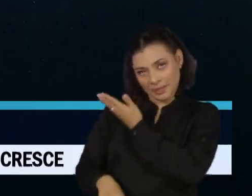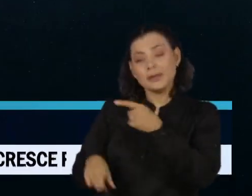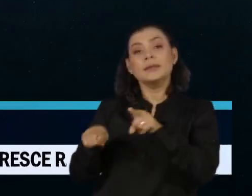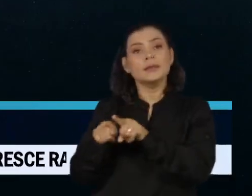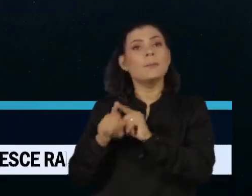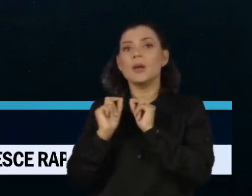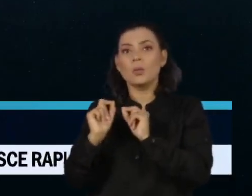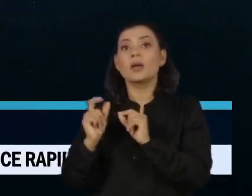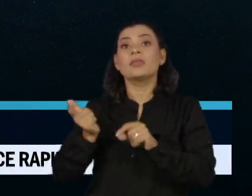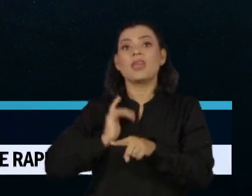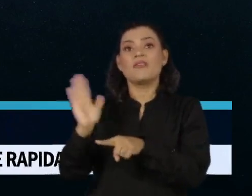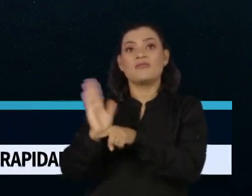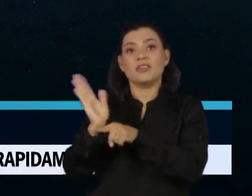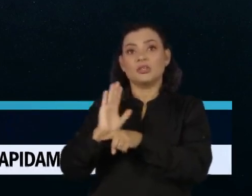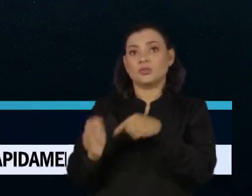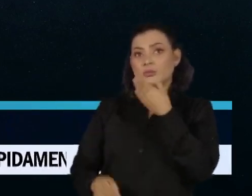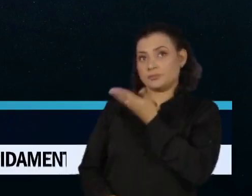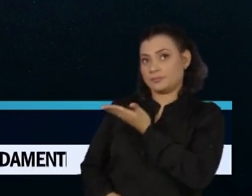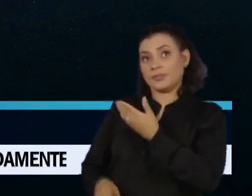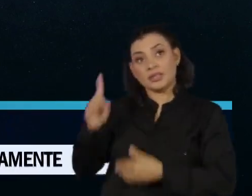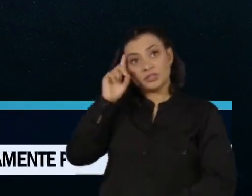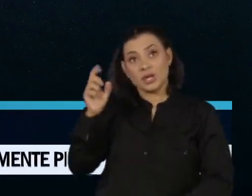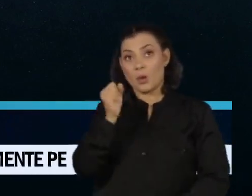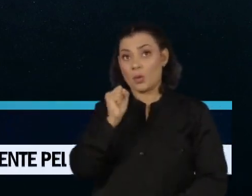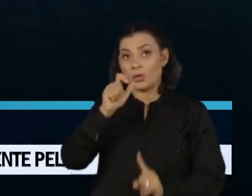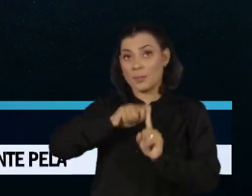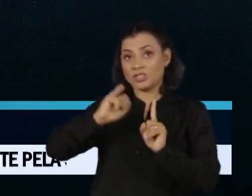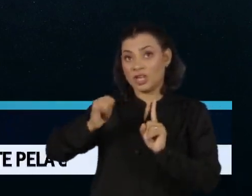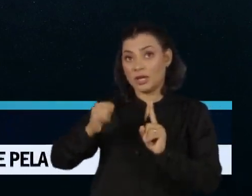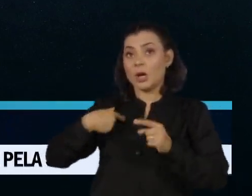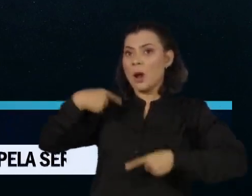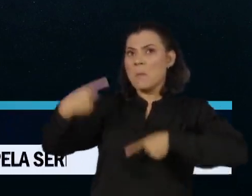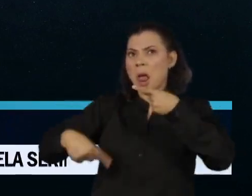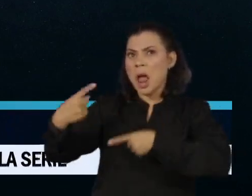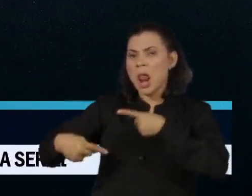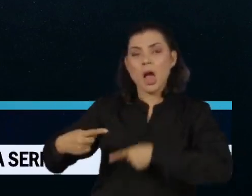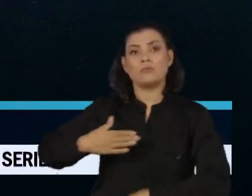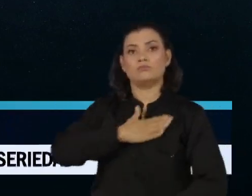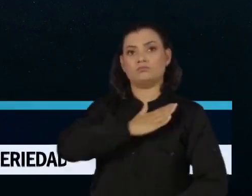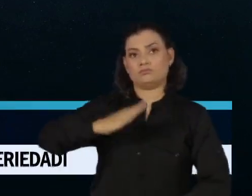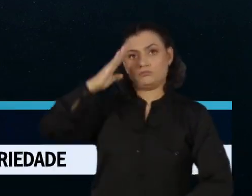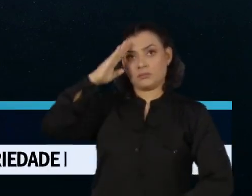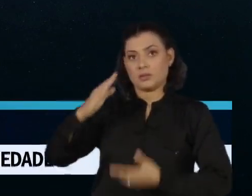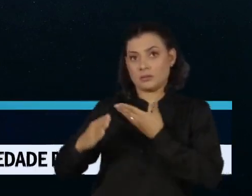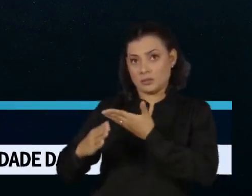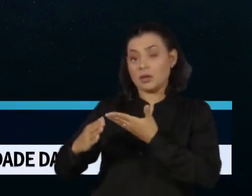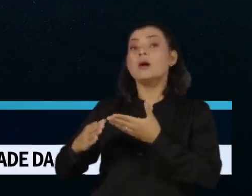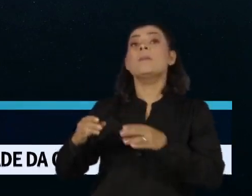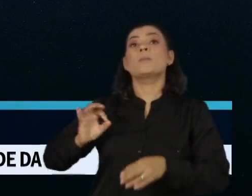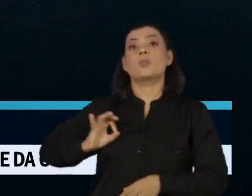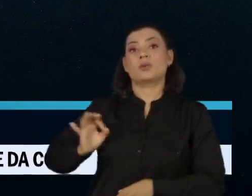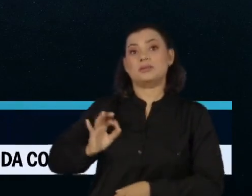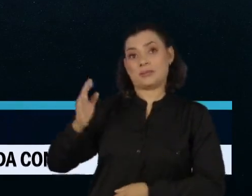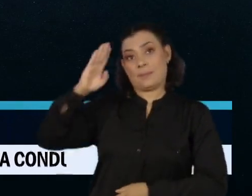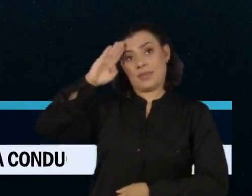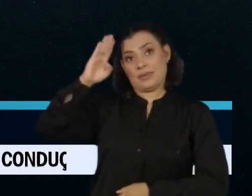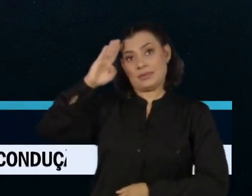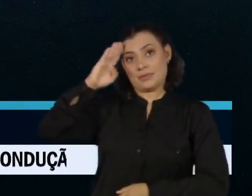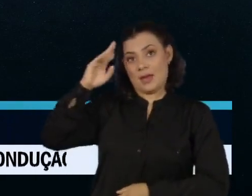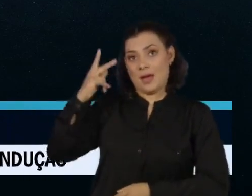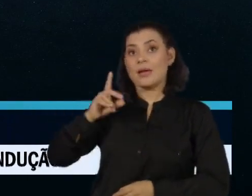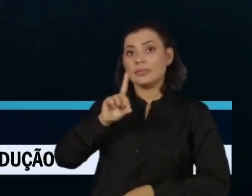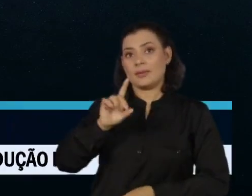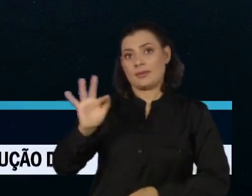Ele aparece neste vídeo do dia 8 de janeiro, discutindo com o oficial da tropa de choque da Polícia Militar do